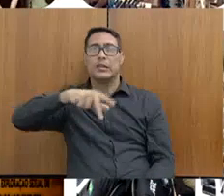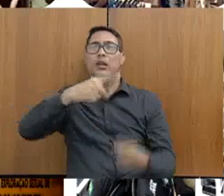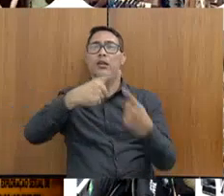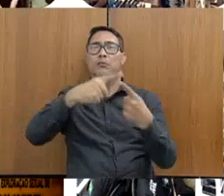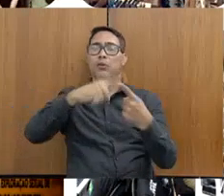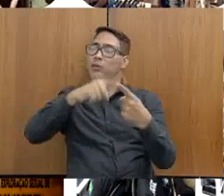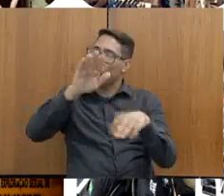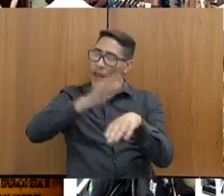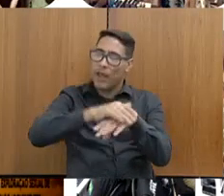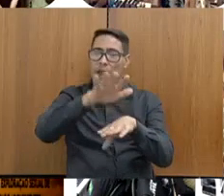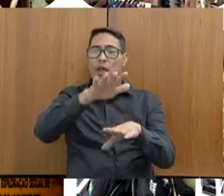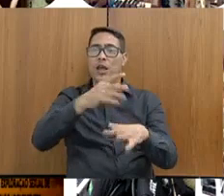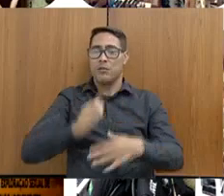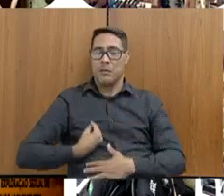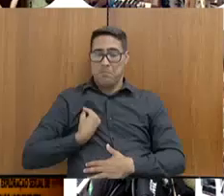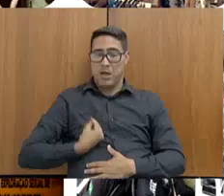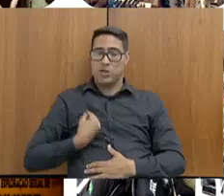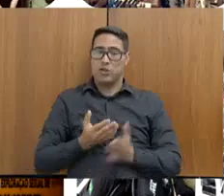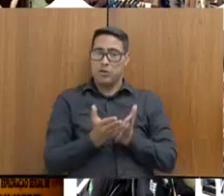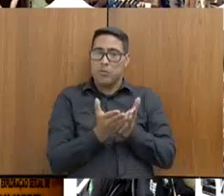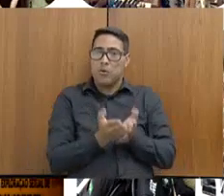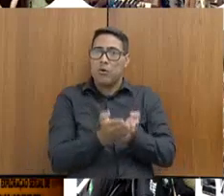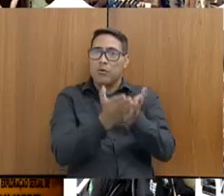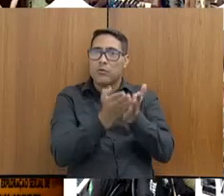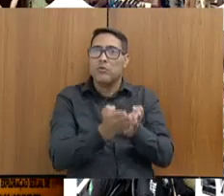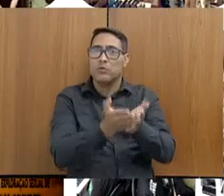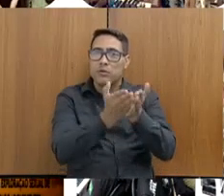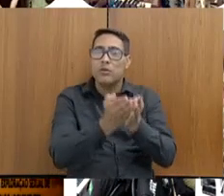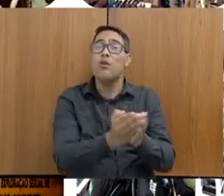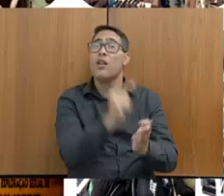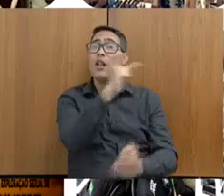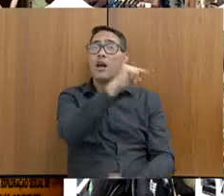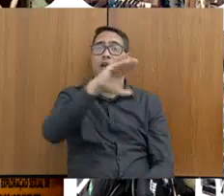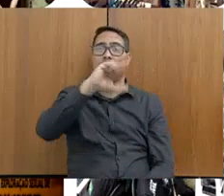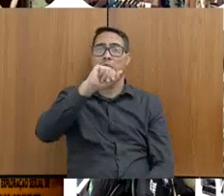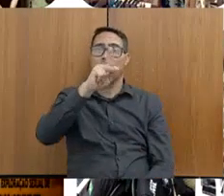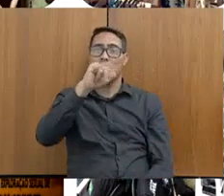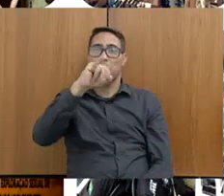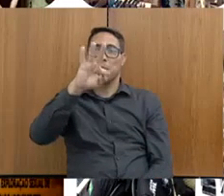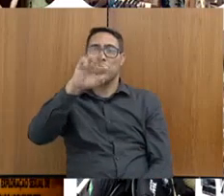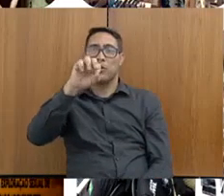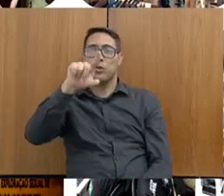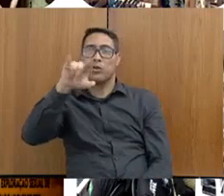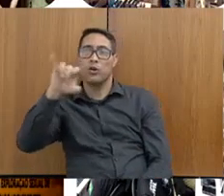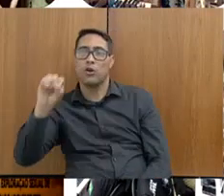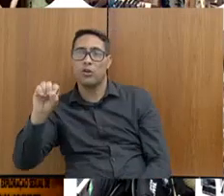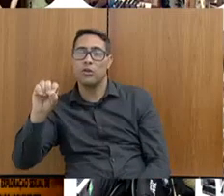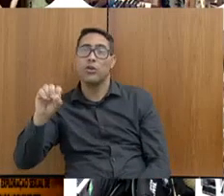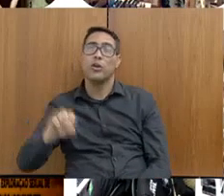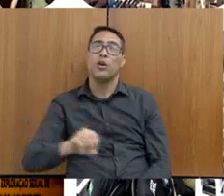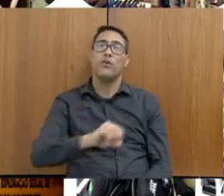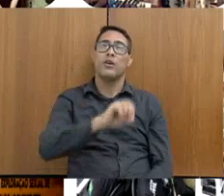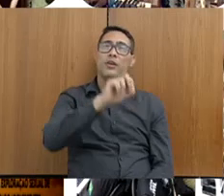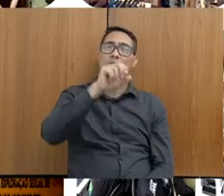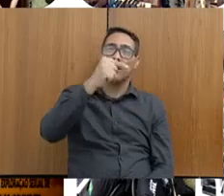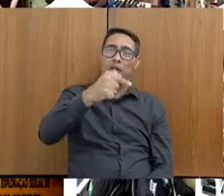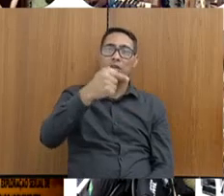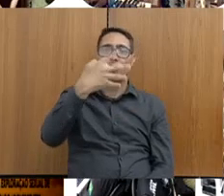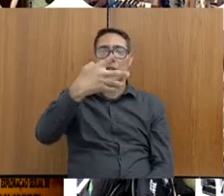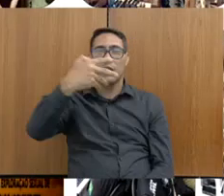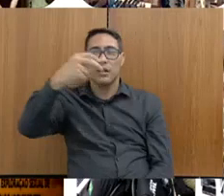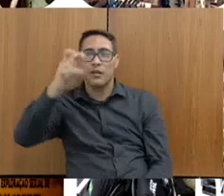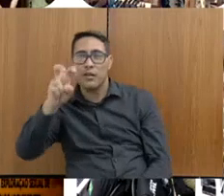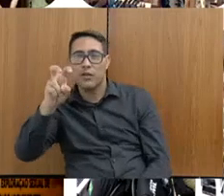última Operação Mar de Minas, que aconteceu em Capitólio, foram aproximadamente 745 prisões realizadas.